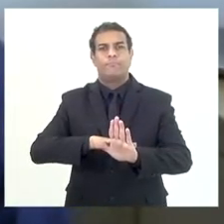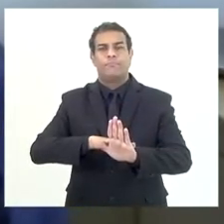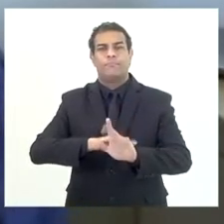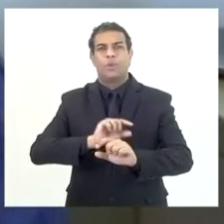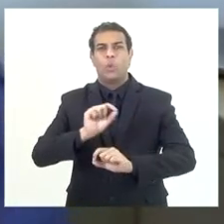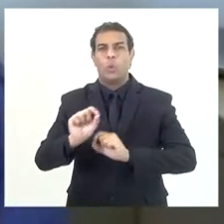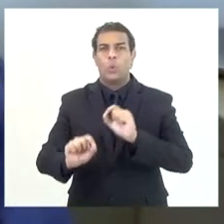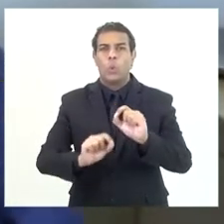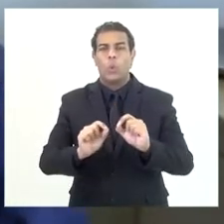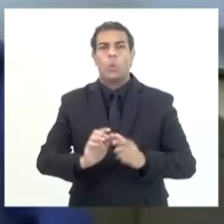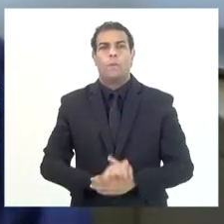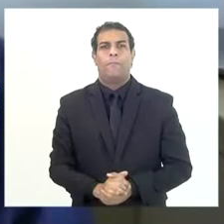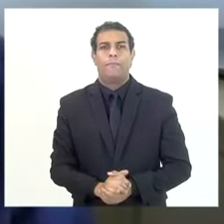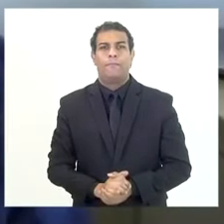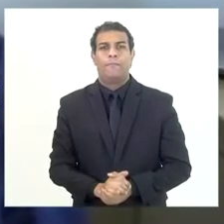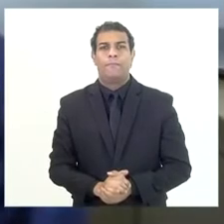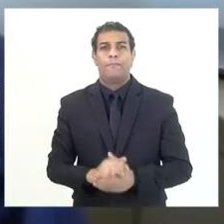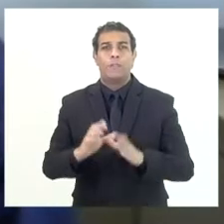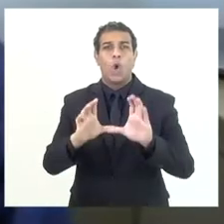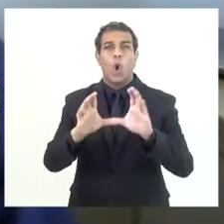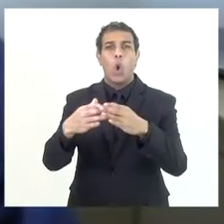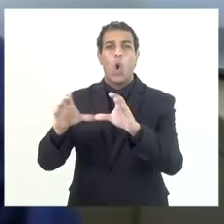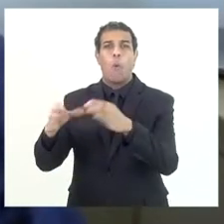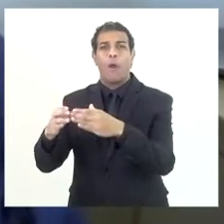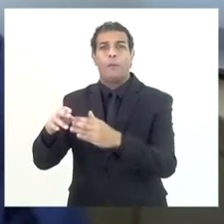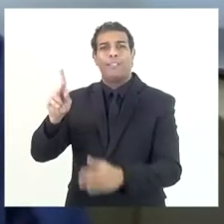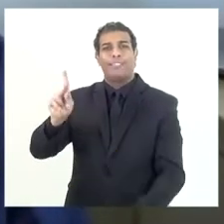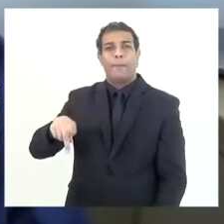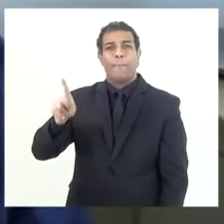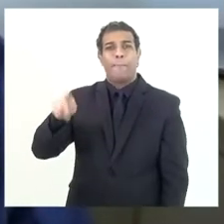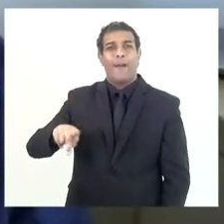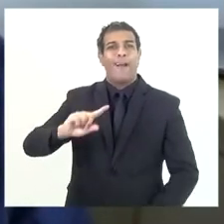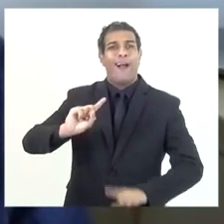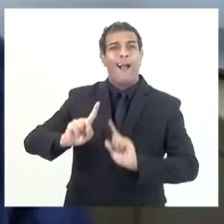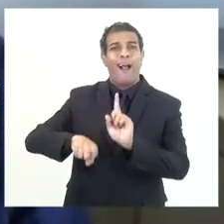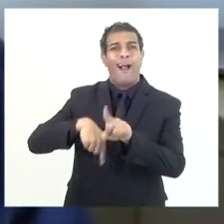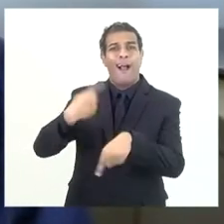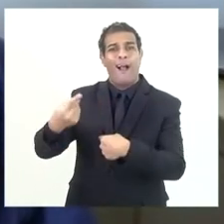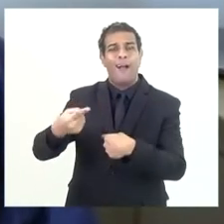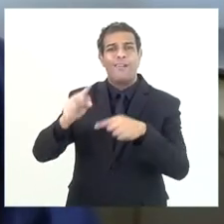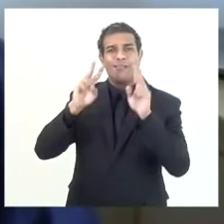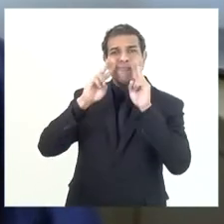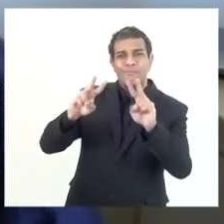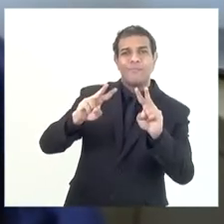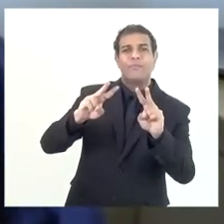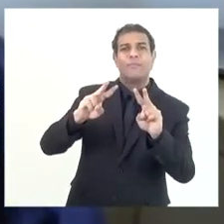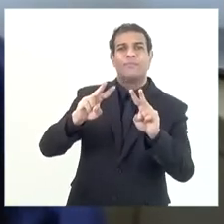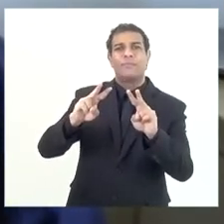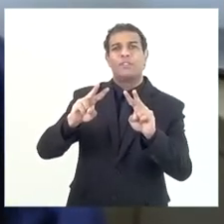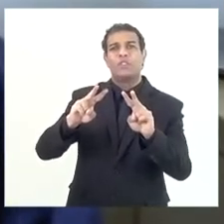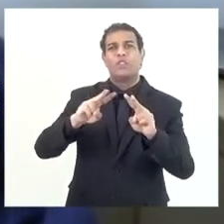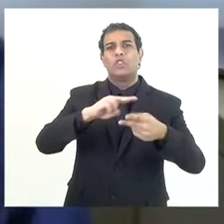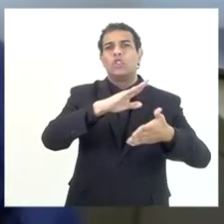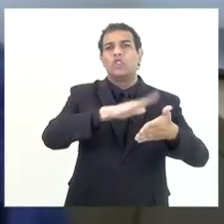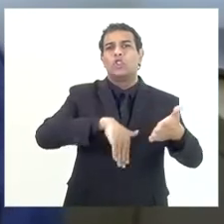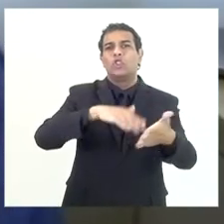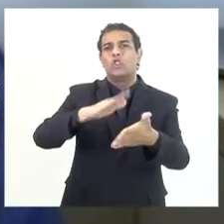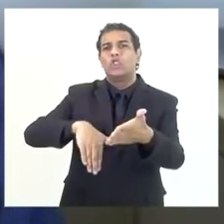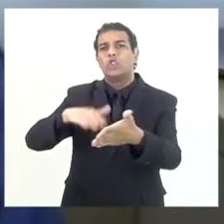de petróleo e gás, para depois fazerem os abatimentos